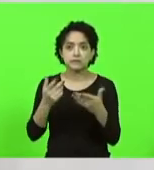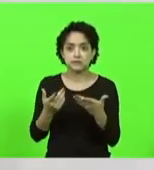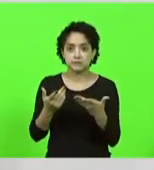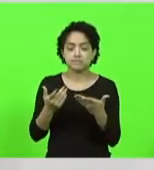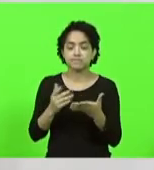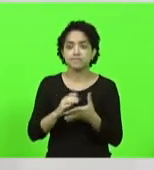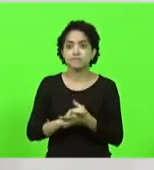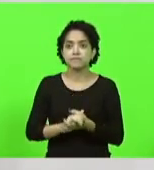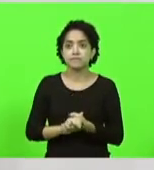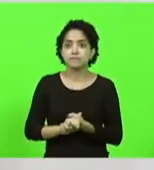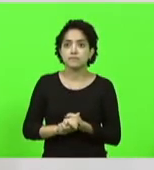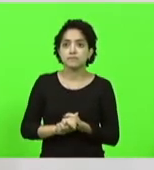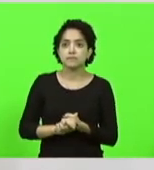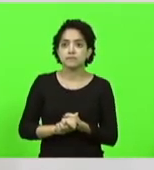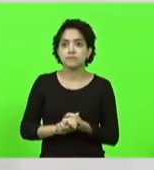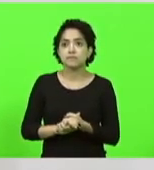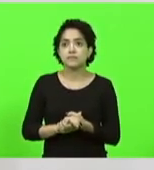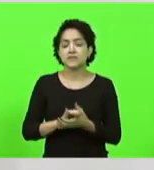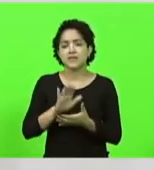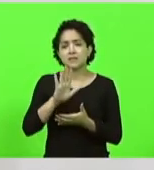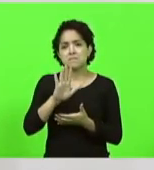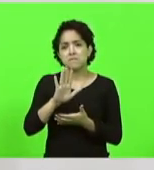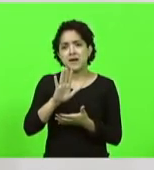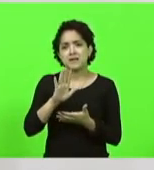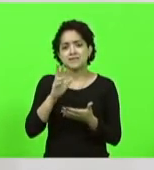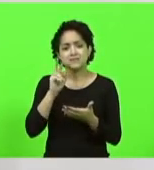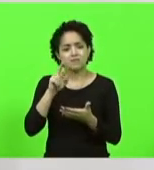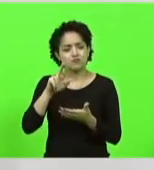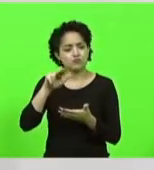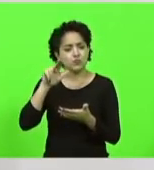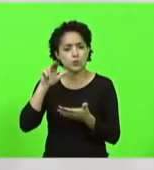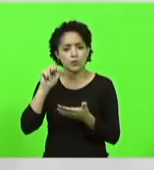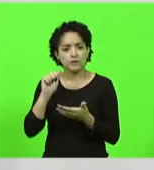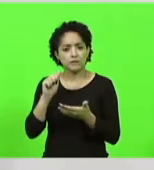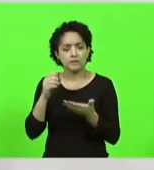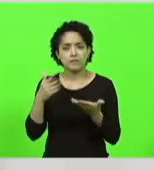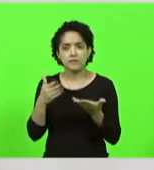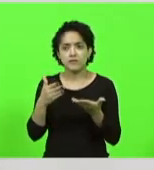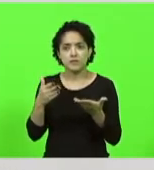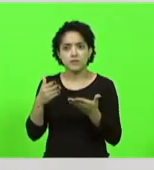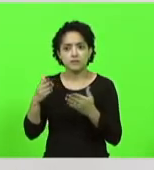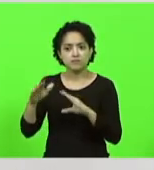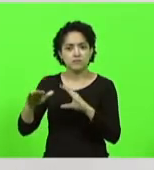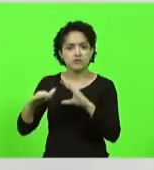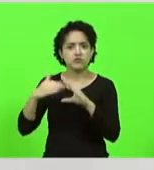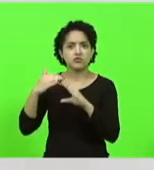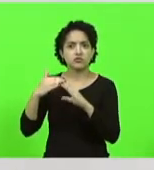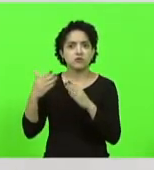mas eu nunca vi nada parecido com os que aportaram a esta casa